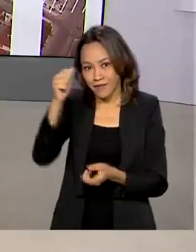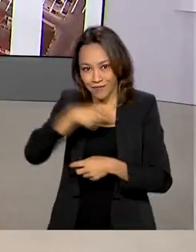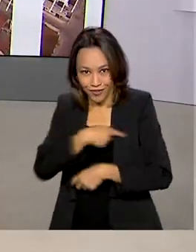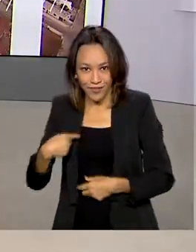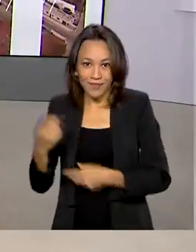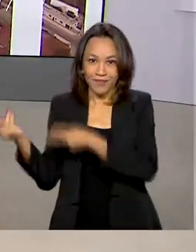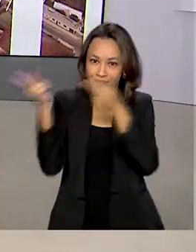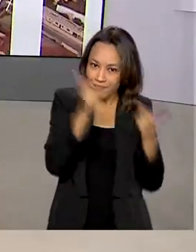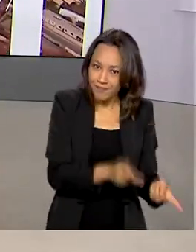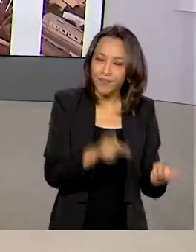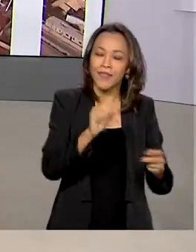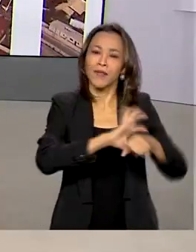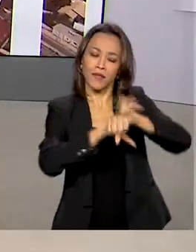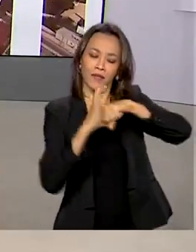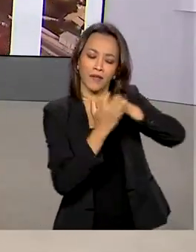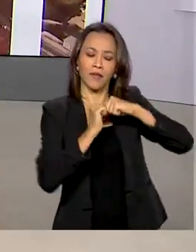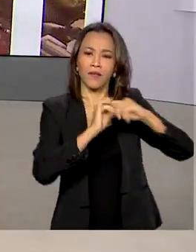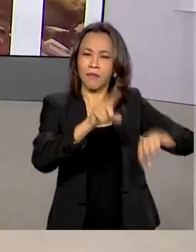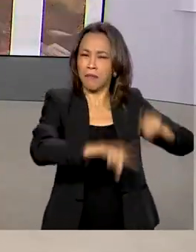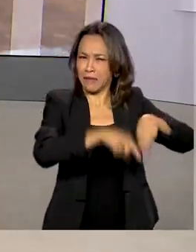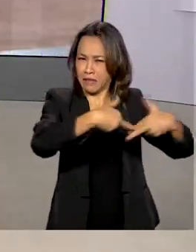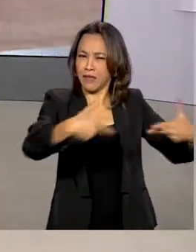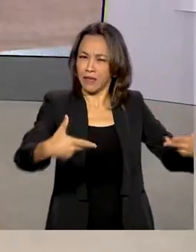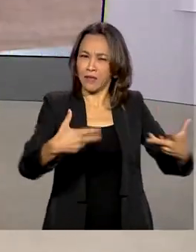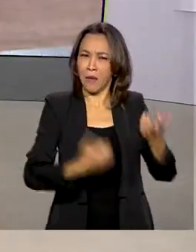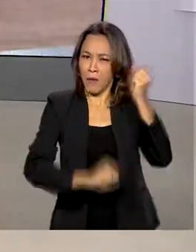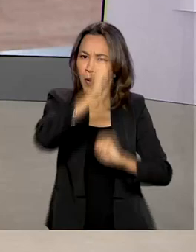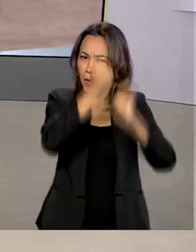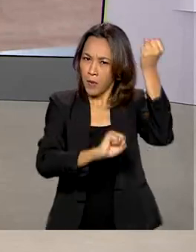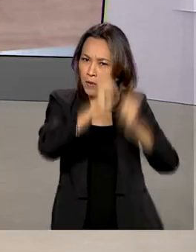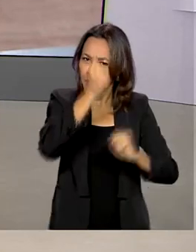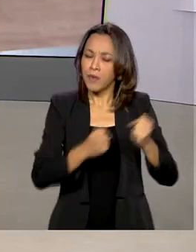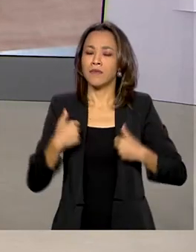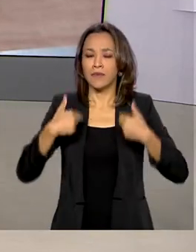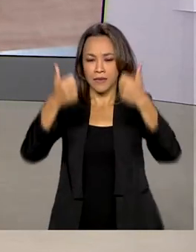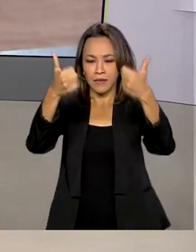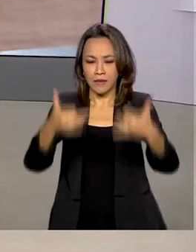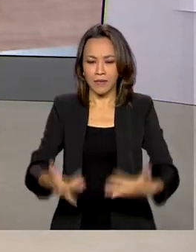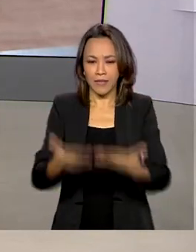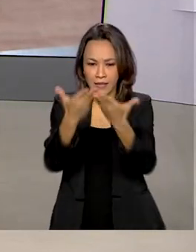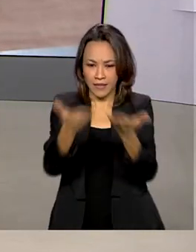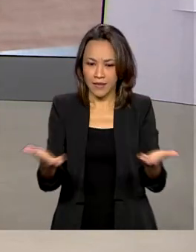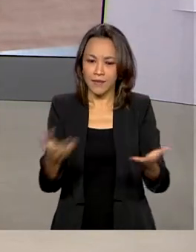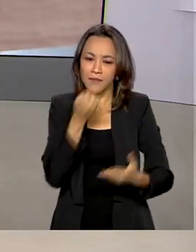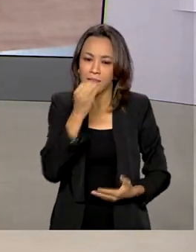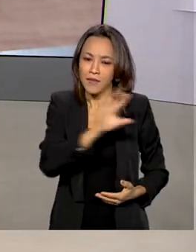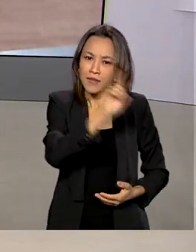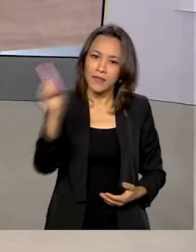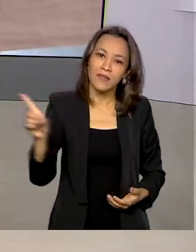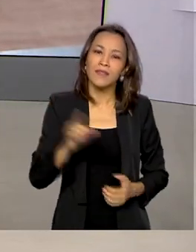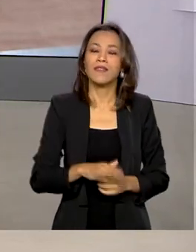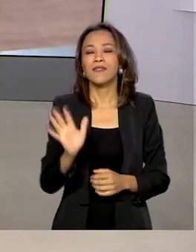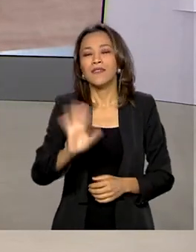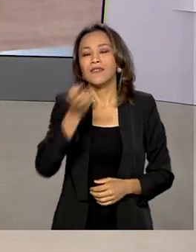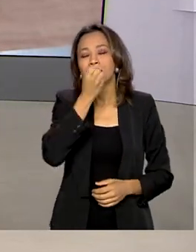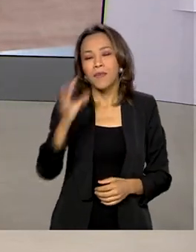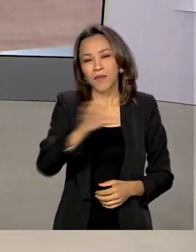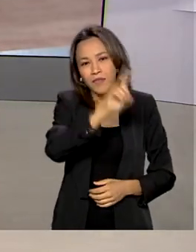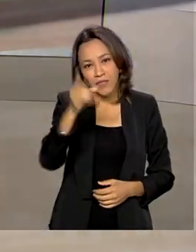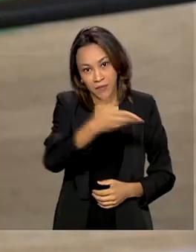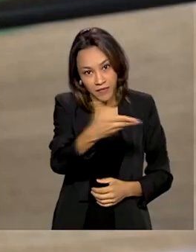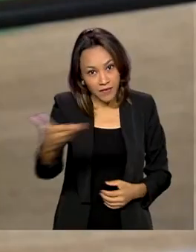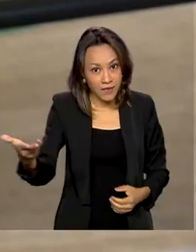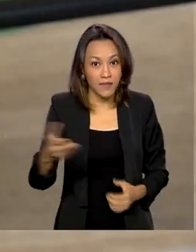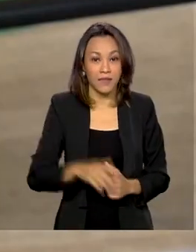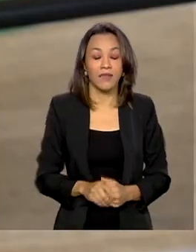aqui no Brasil. Vamos saber os detalhes ao vivo então com a repórter Daniele Popov. Dani, bom dia. Oi, Renata, bom dia para você, bom dia a